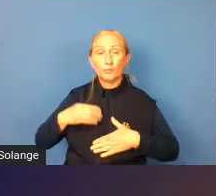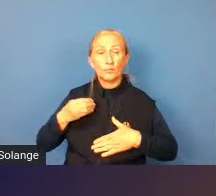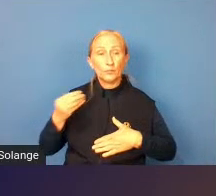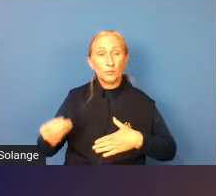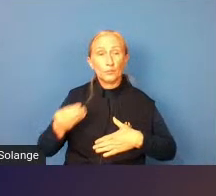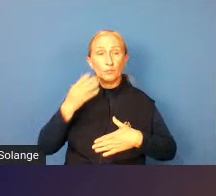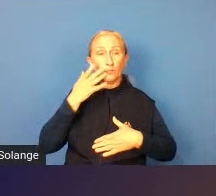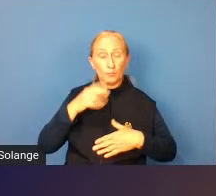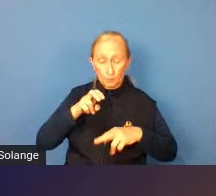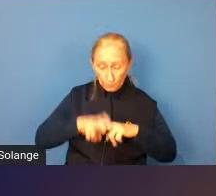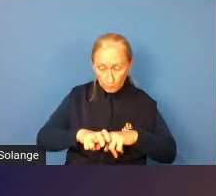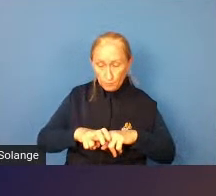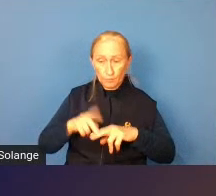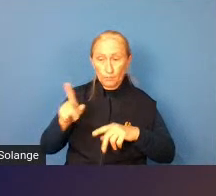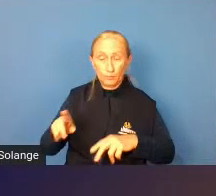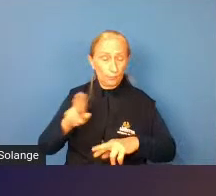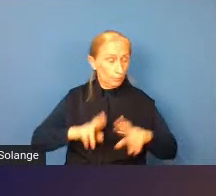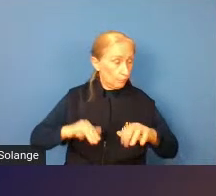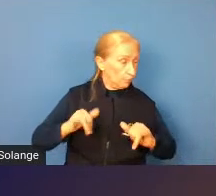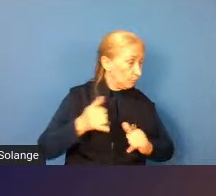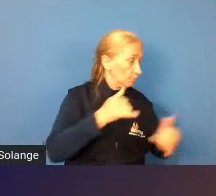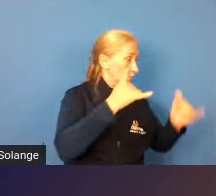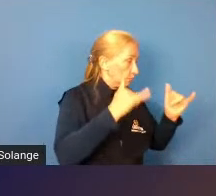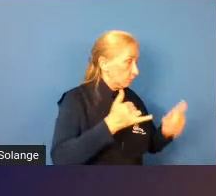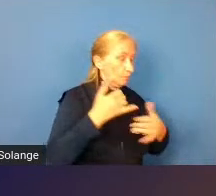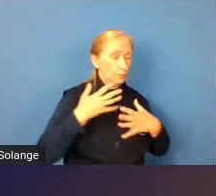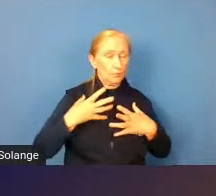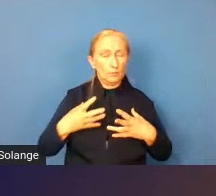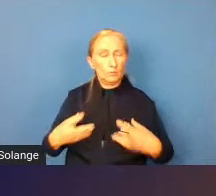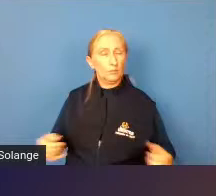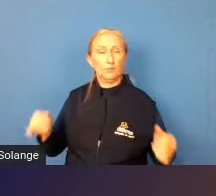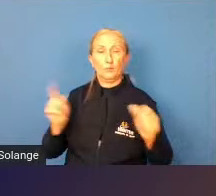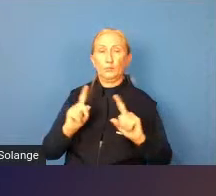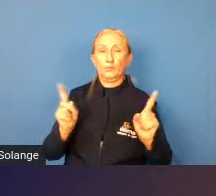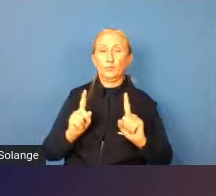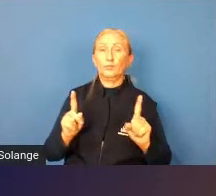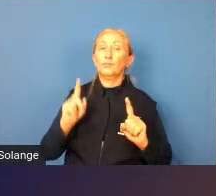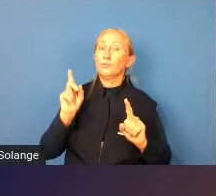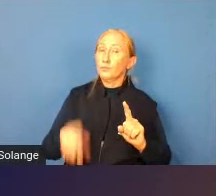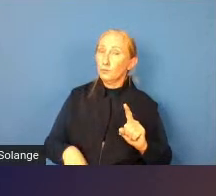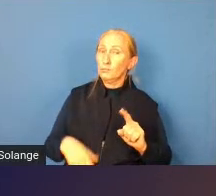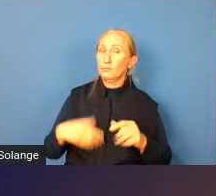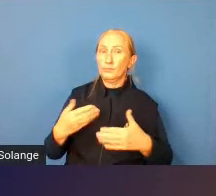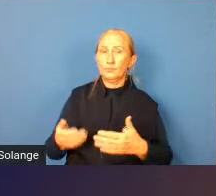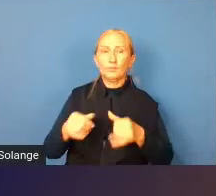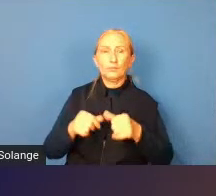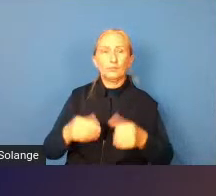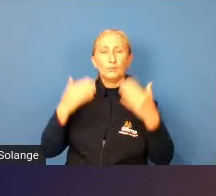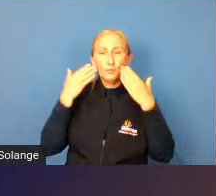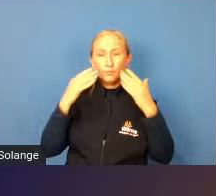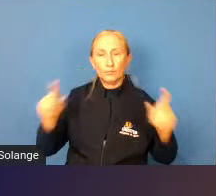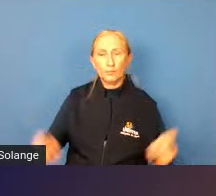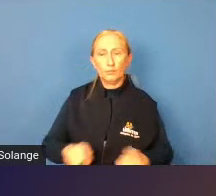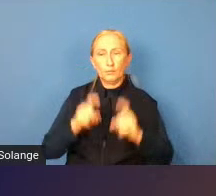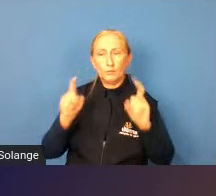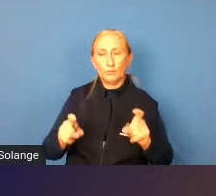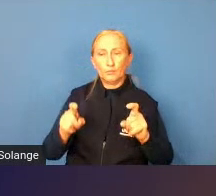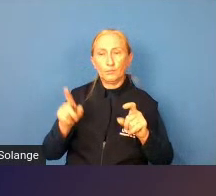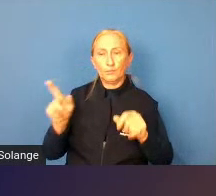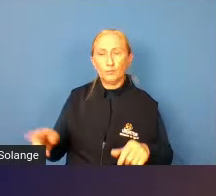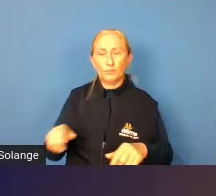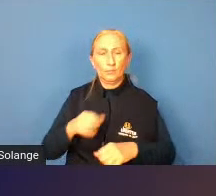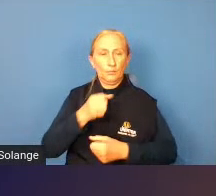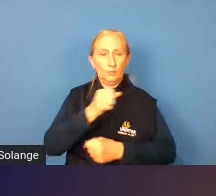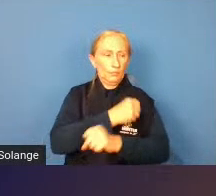criança sentada e não deixa ela usufruir daquela hiperatividade dela então fica na frente do computador porque daí ali como ela é